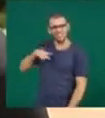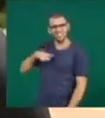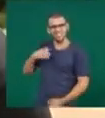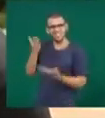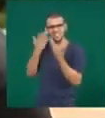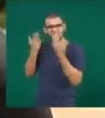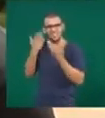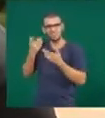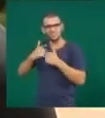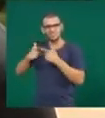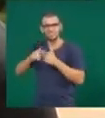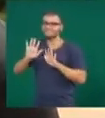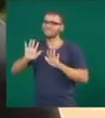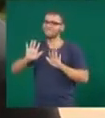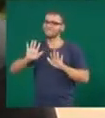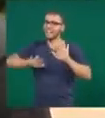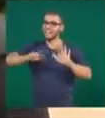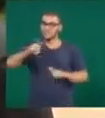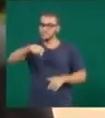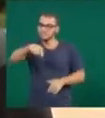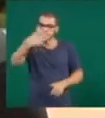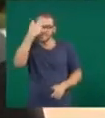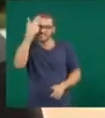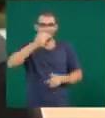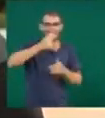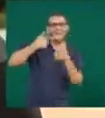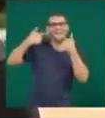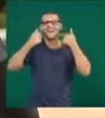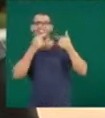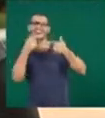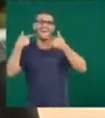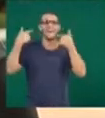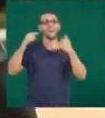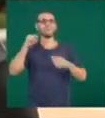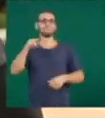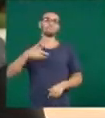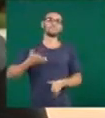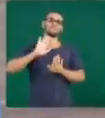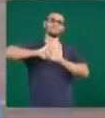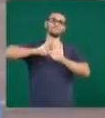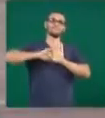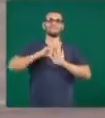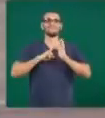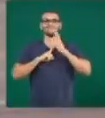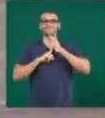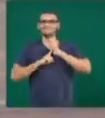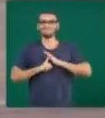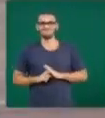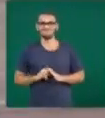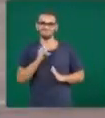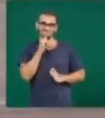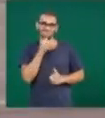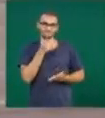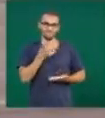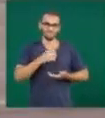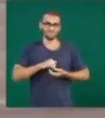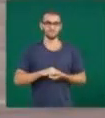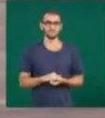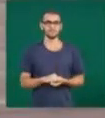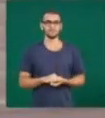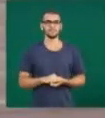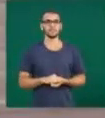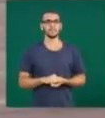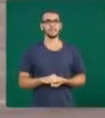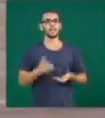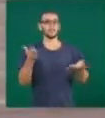tem algum problema psicológico. Às vezes, a pessoa que sorri mais está apenas mascarando o que ela sente. O TVU Notícias vai para um rápido